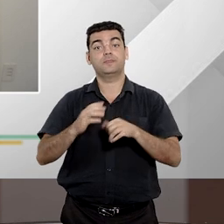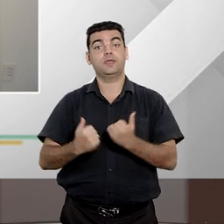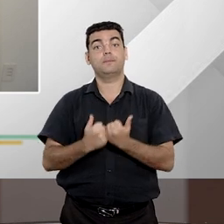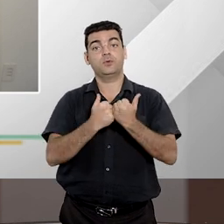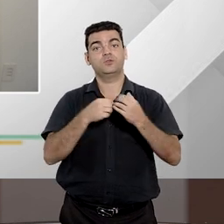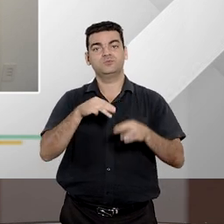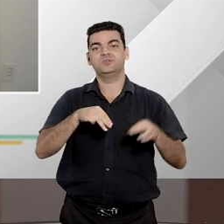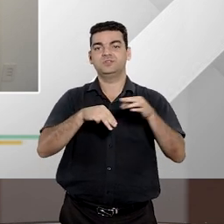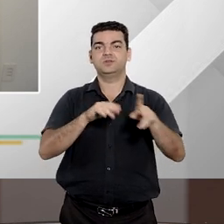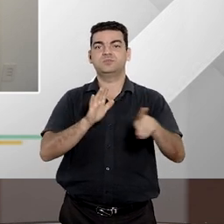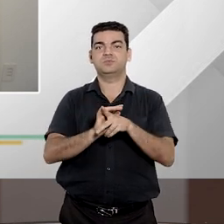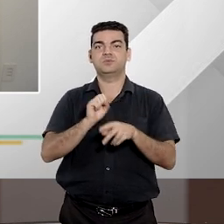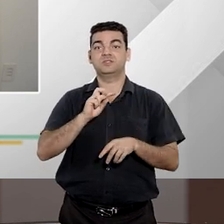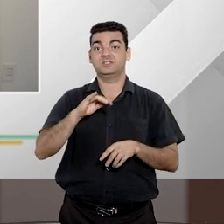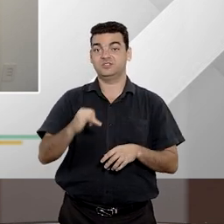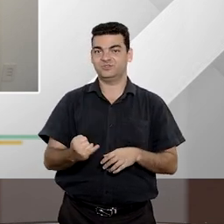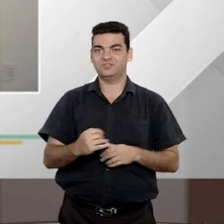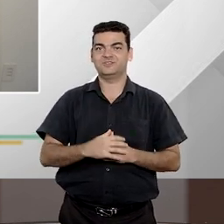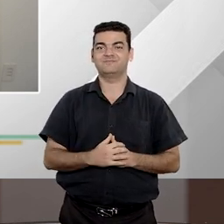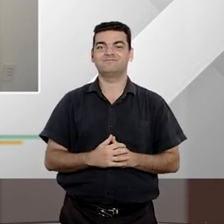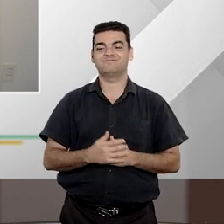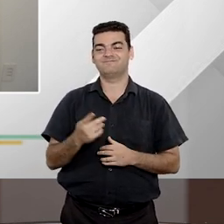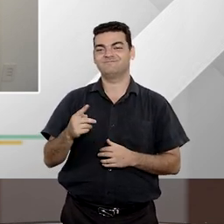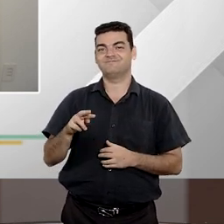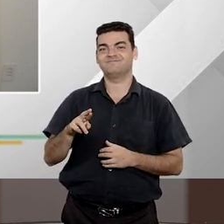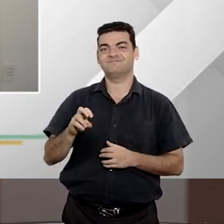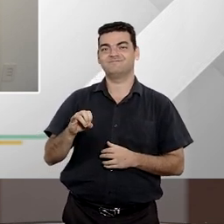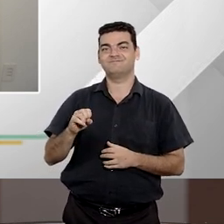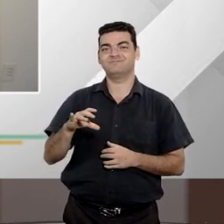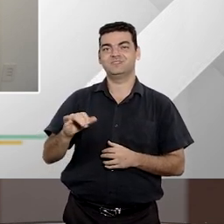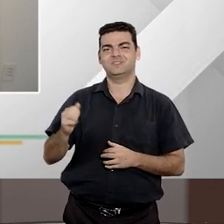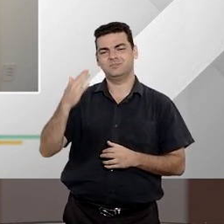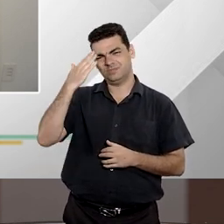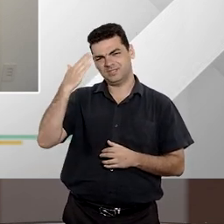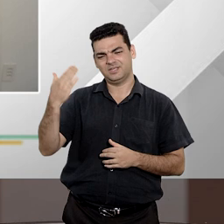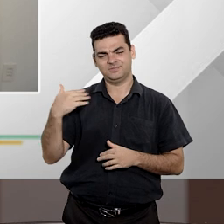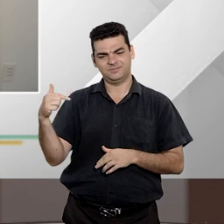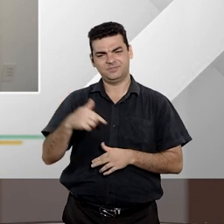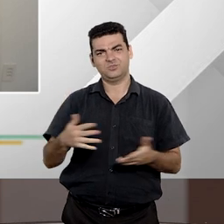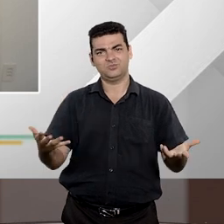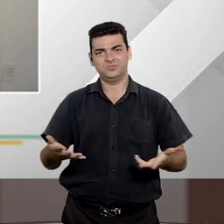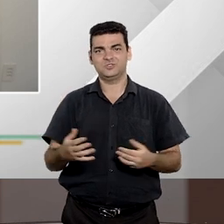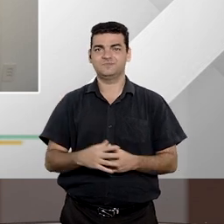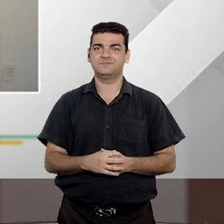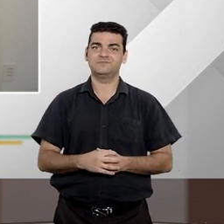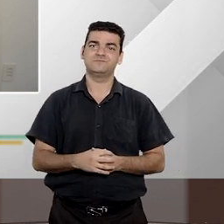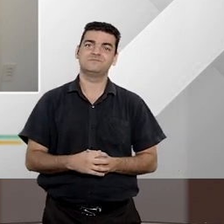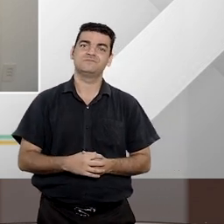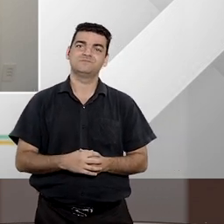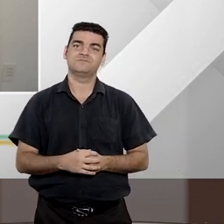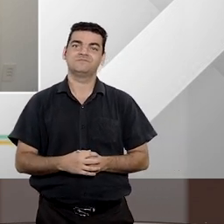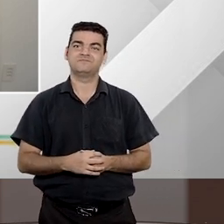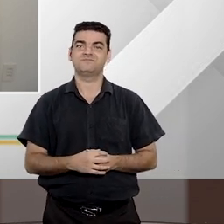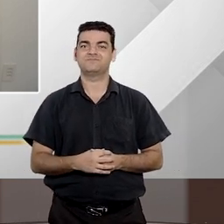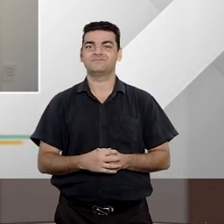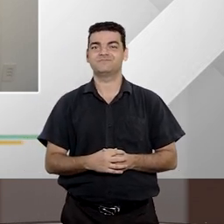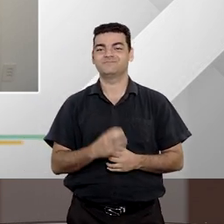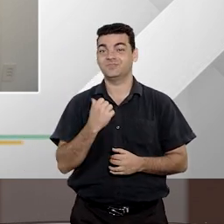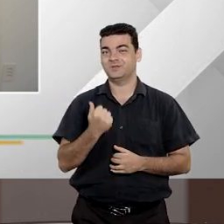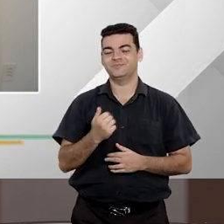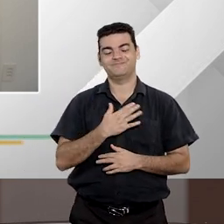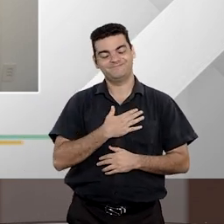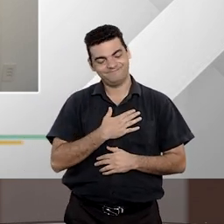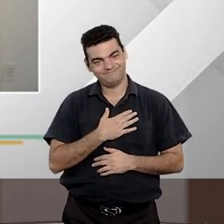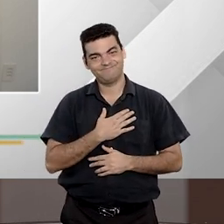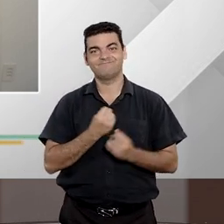de ministro aqui do Superior Tribunal de Justiça. Priscila, muito bem-vinda ao Entender Direito de hoje. Olá, Fátima, tudo bem? É um